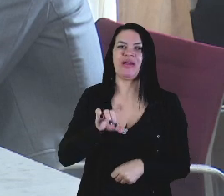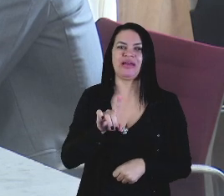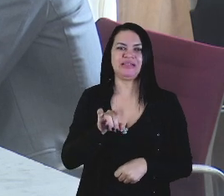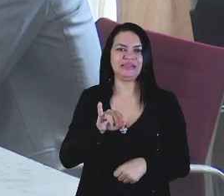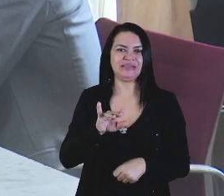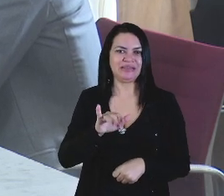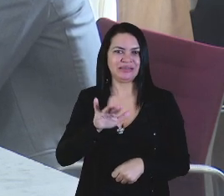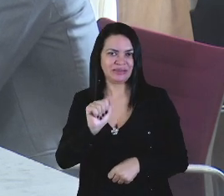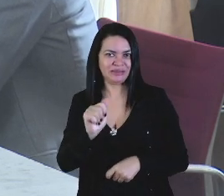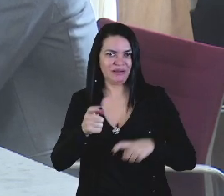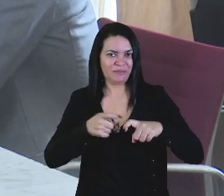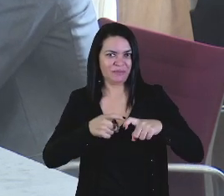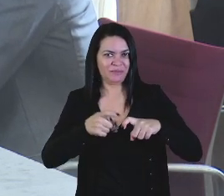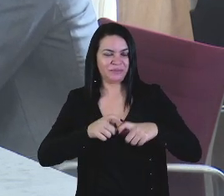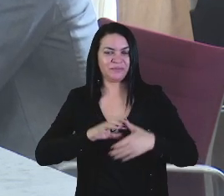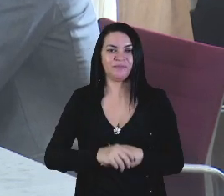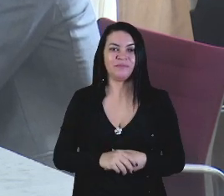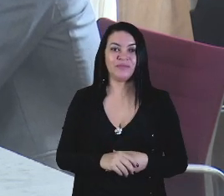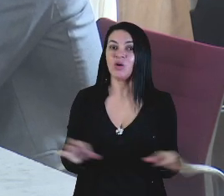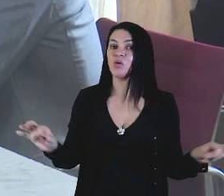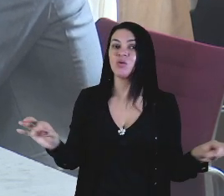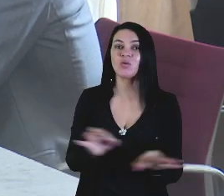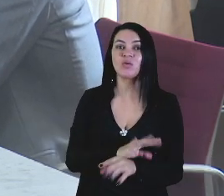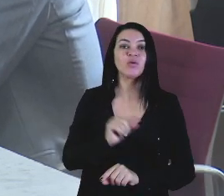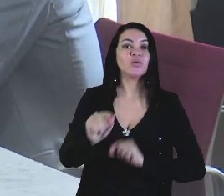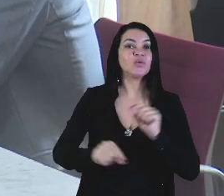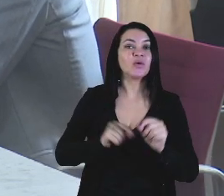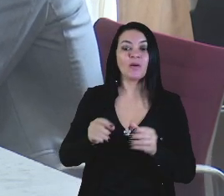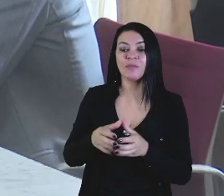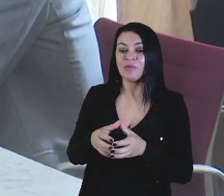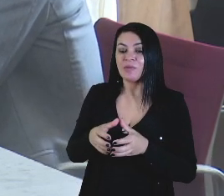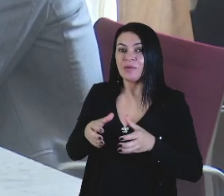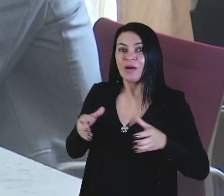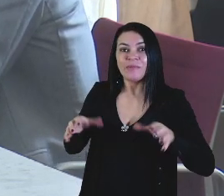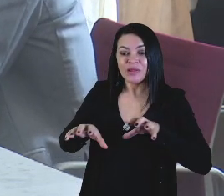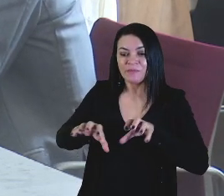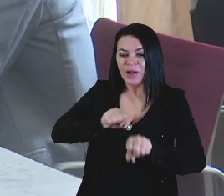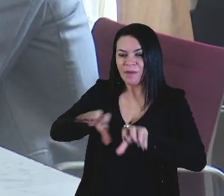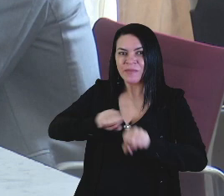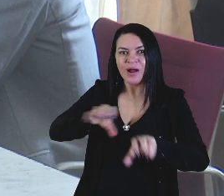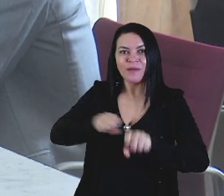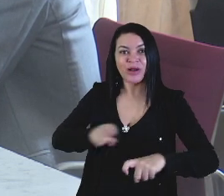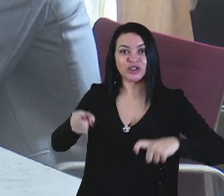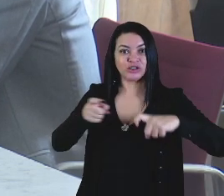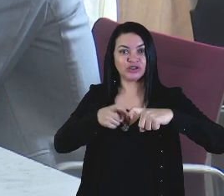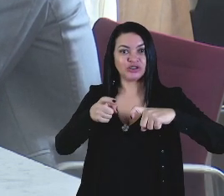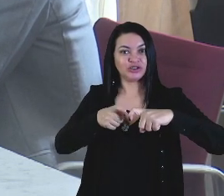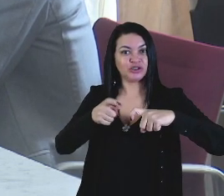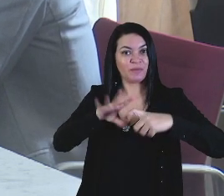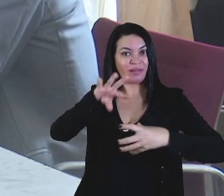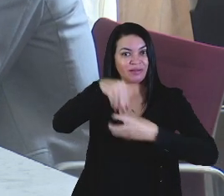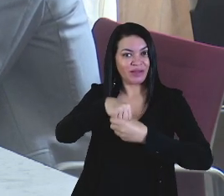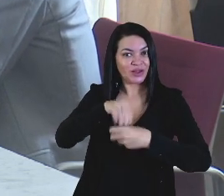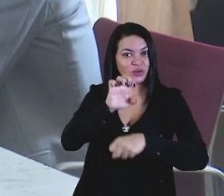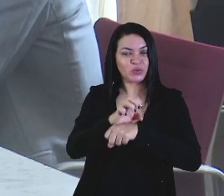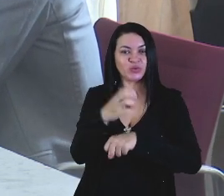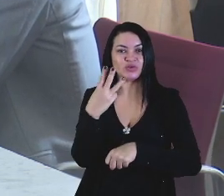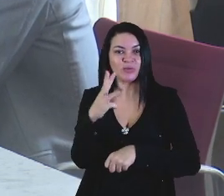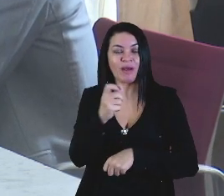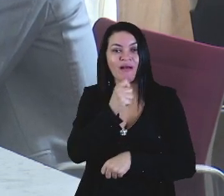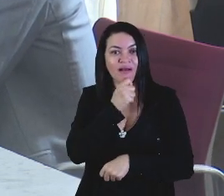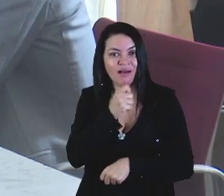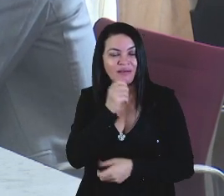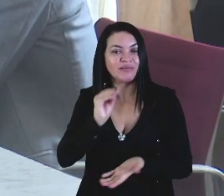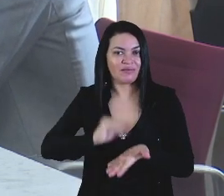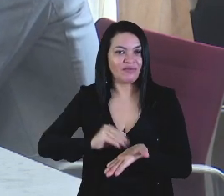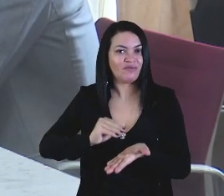Contribuindo efetivamente para o aumento da formação de médicos no estado do Aranhão, ora ainda